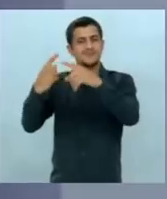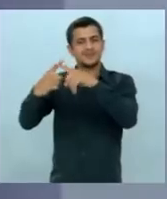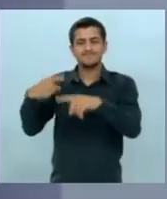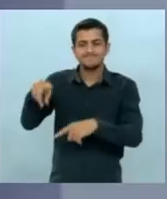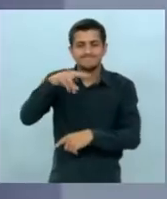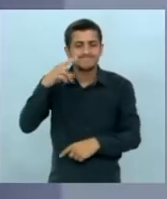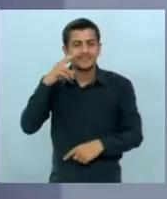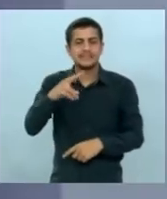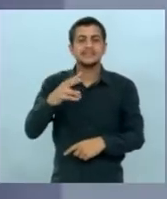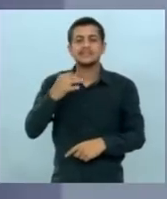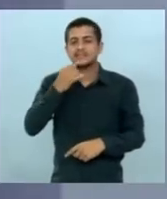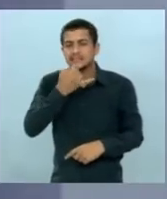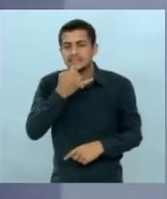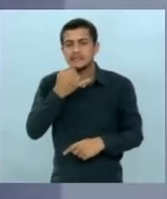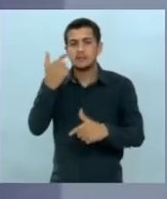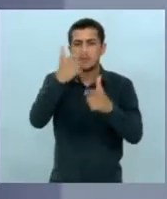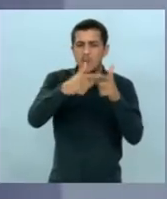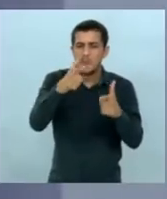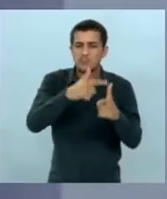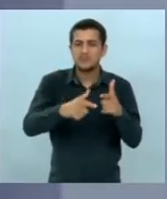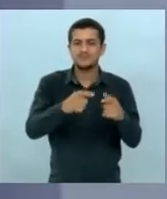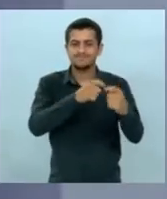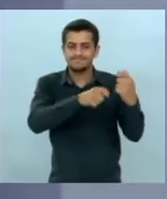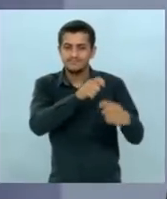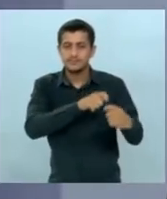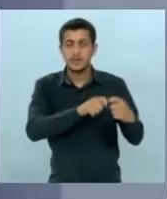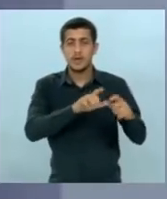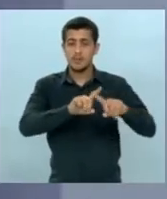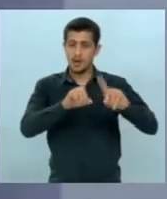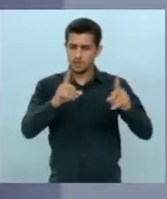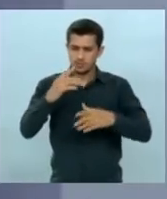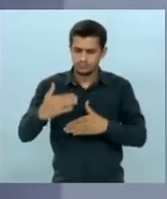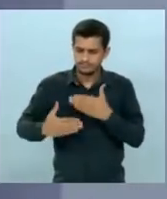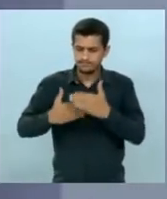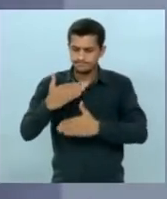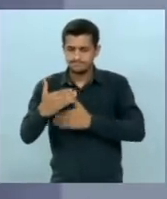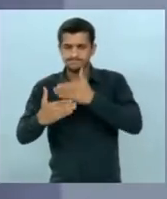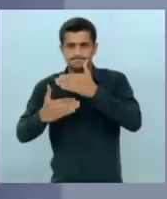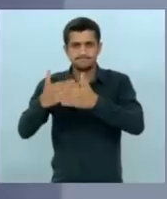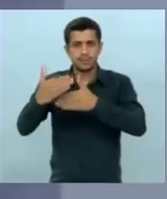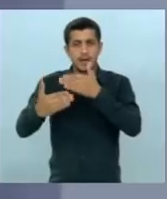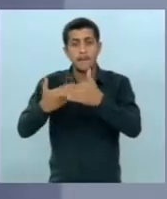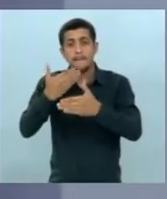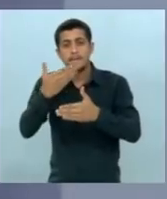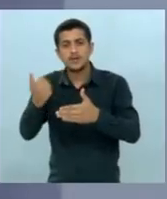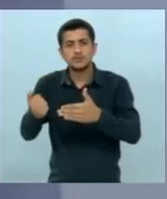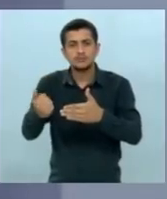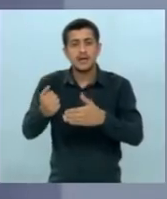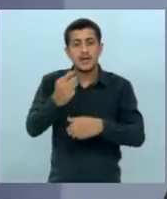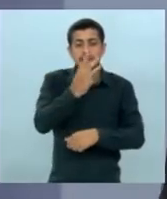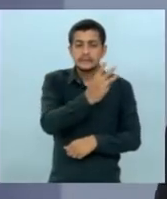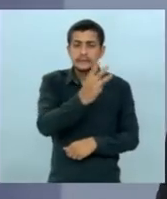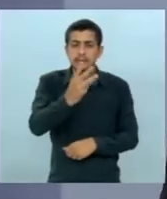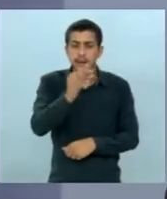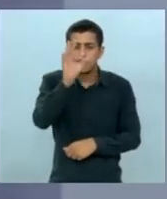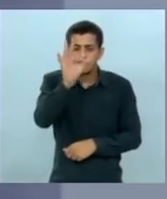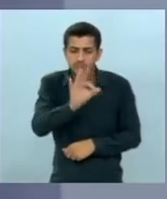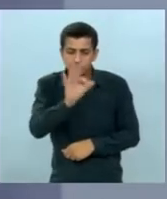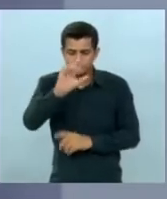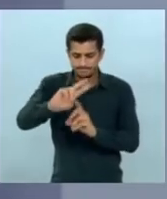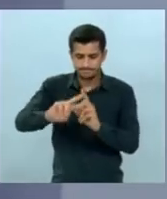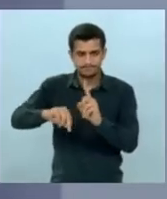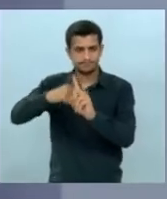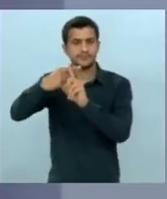Essa crise afetou muito. Mas nós avançamos fazendo com que as melhorias, 33% de aumento